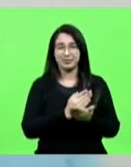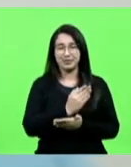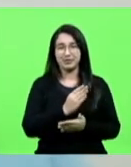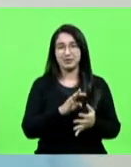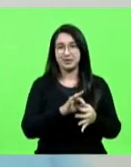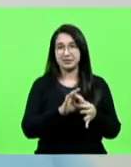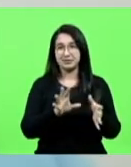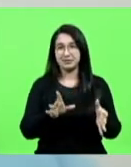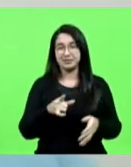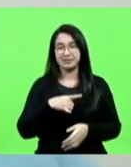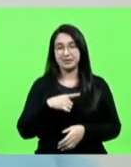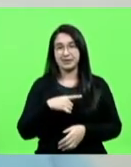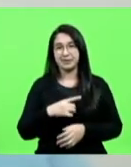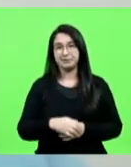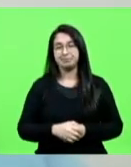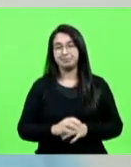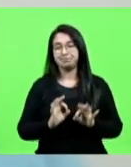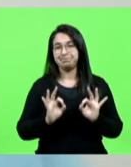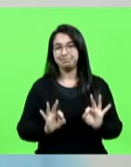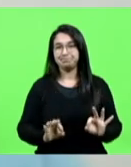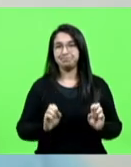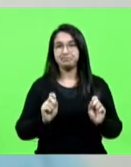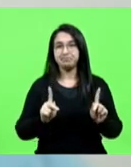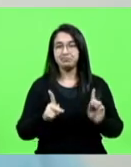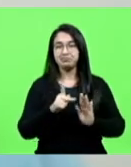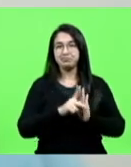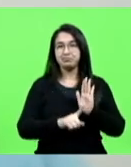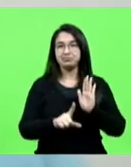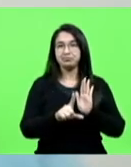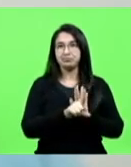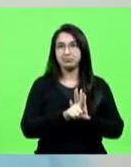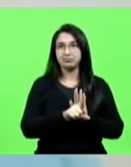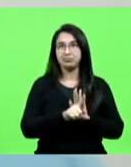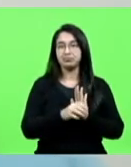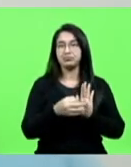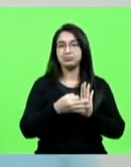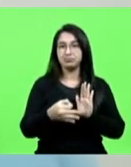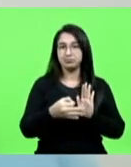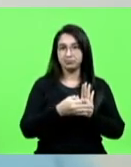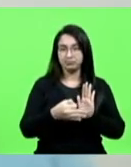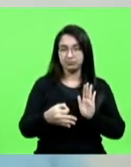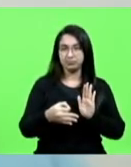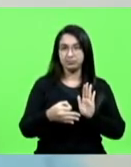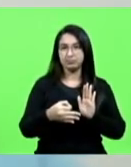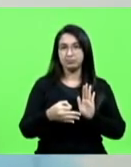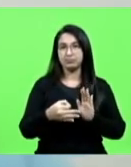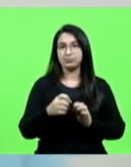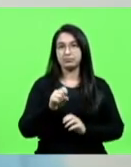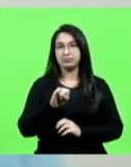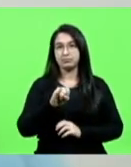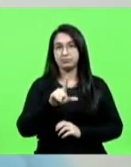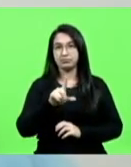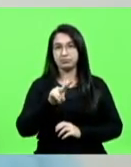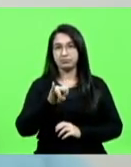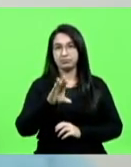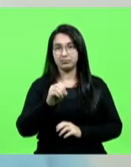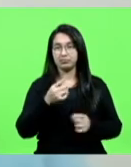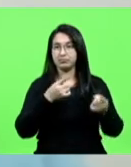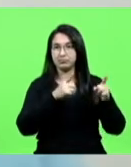Tá certo, então. Projeto de lei, então, parecer, perdão, parecer, deputado Silvio Drevich, pela rejeição,